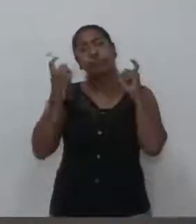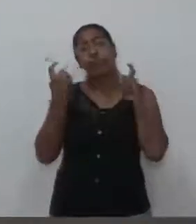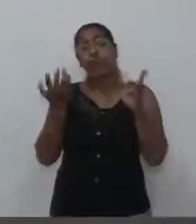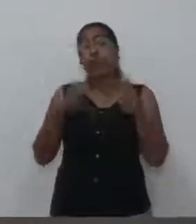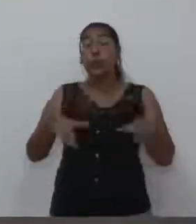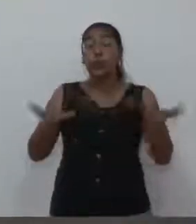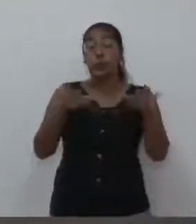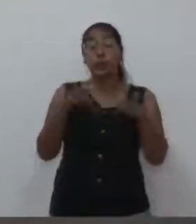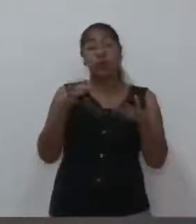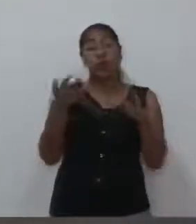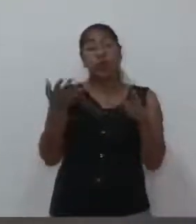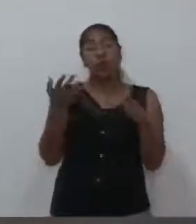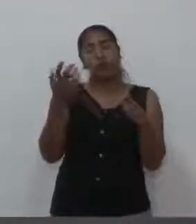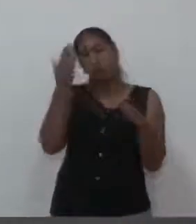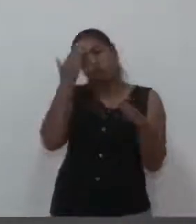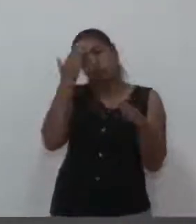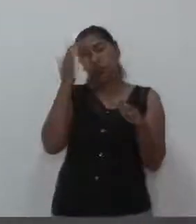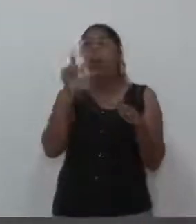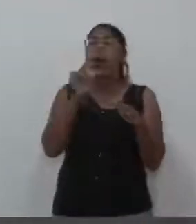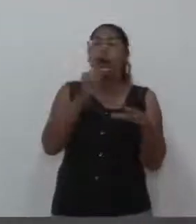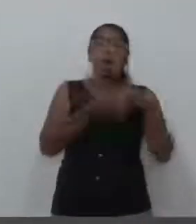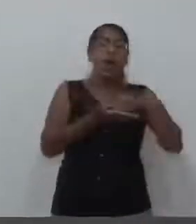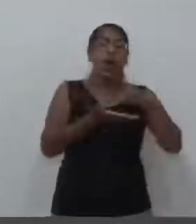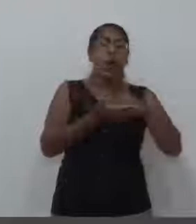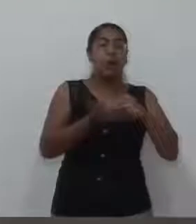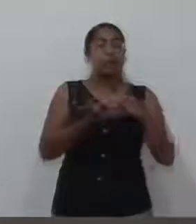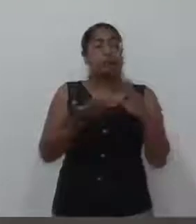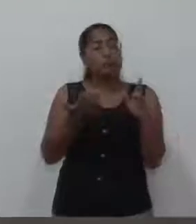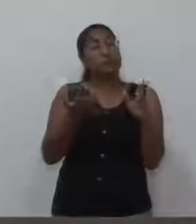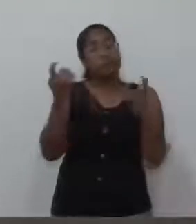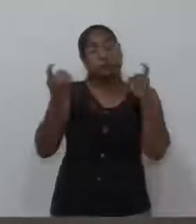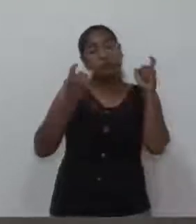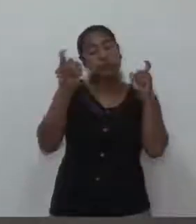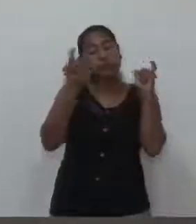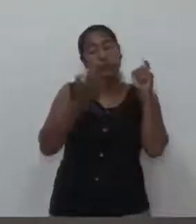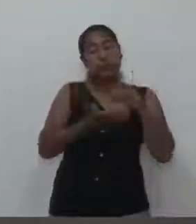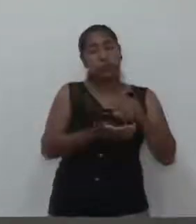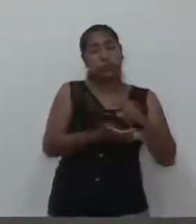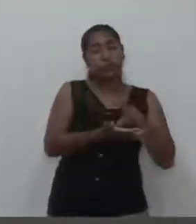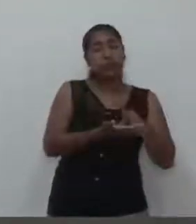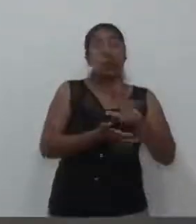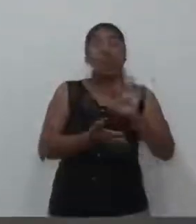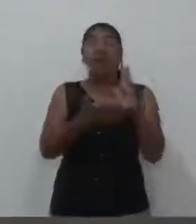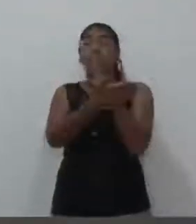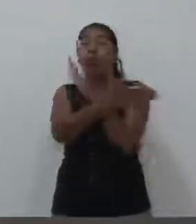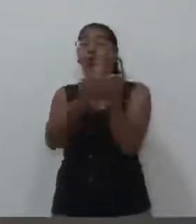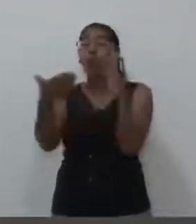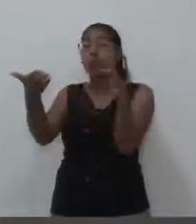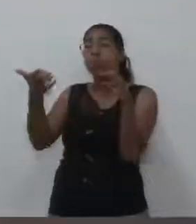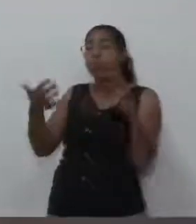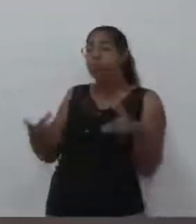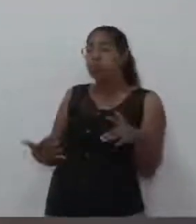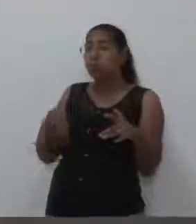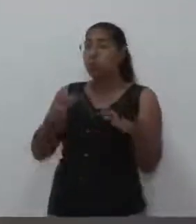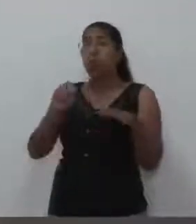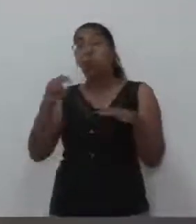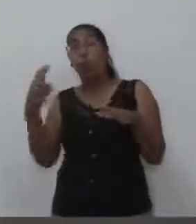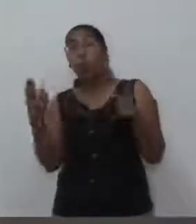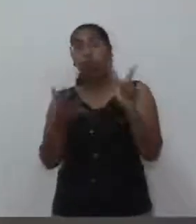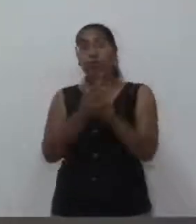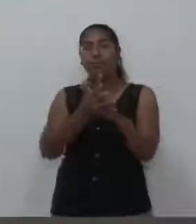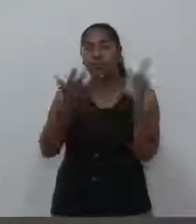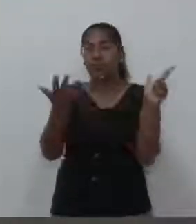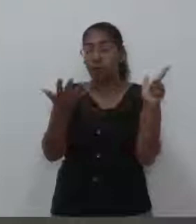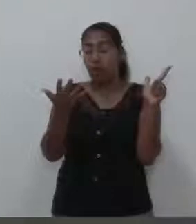às vezes, a parte da população, quando houve alguns argumentos ou determinadas manchetes, fica apavorada.